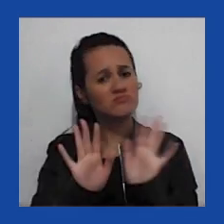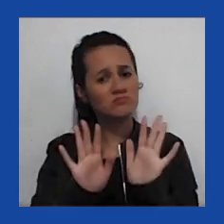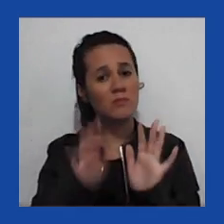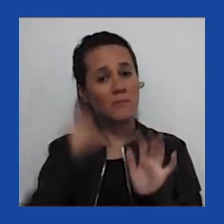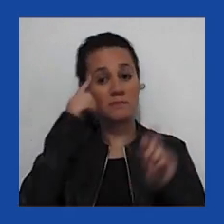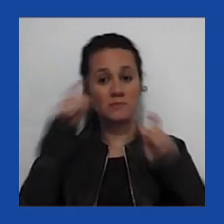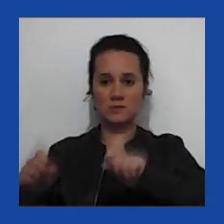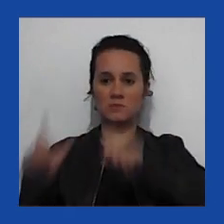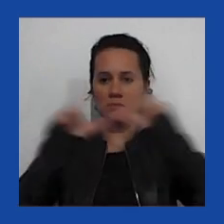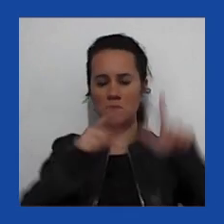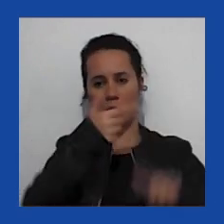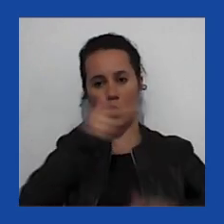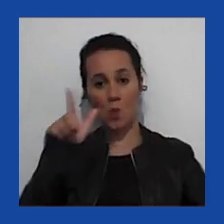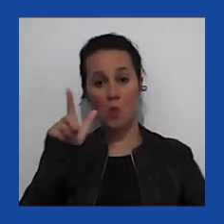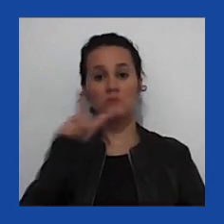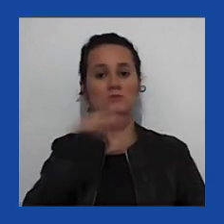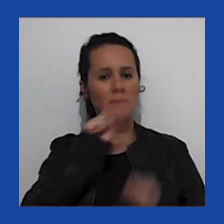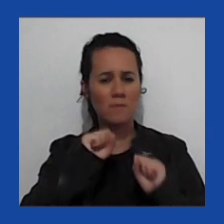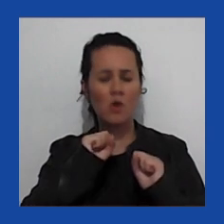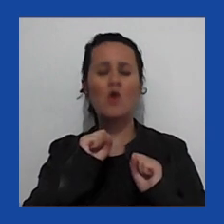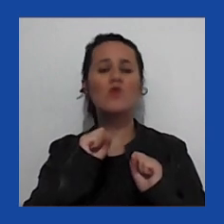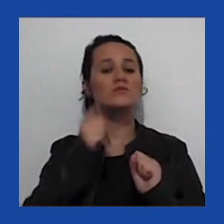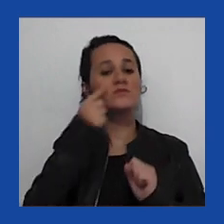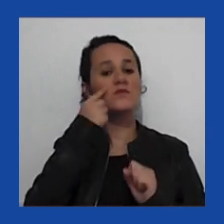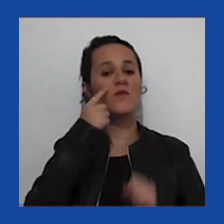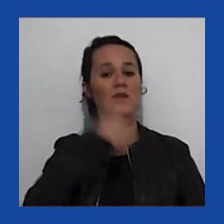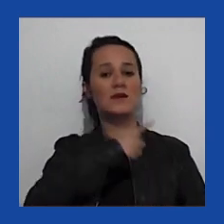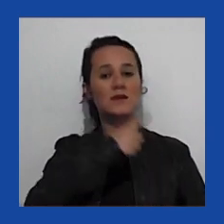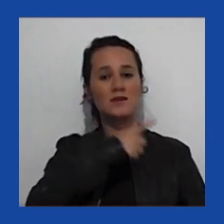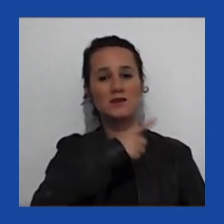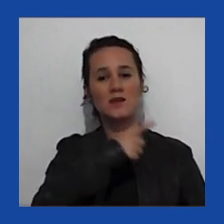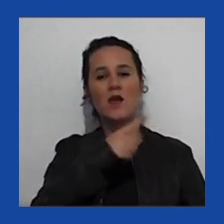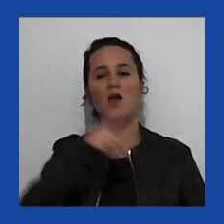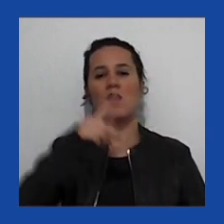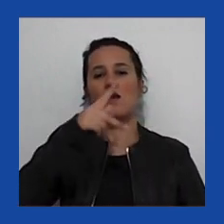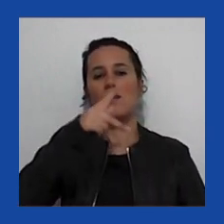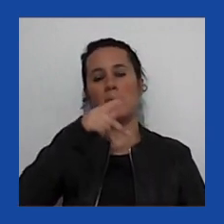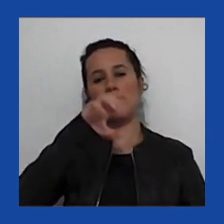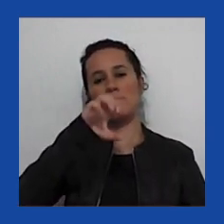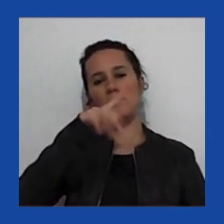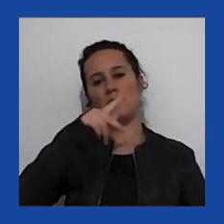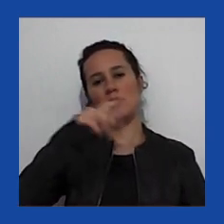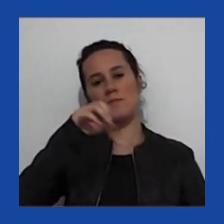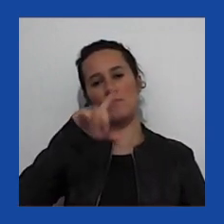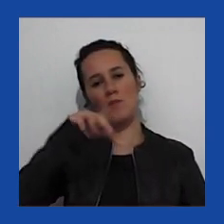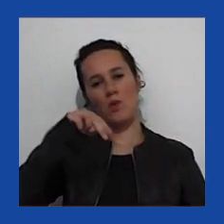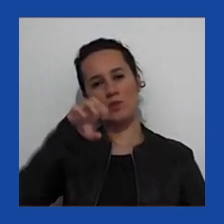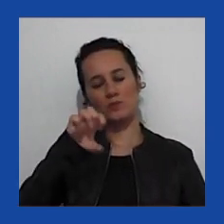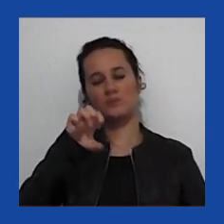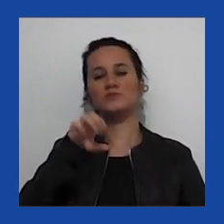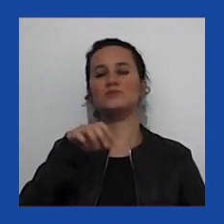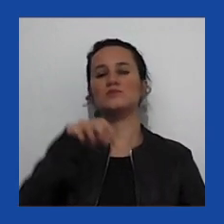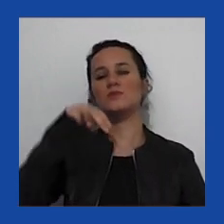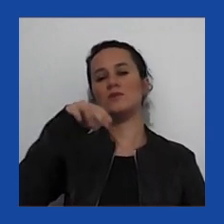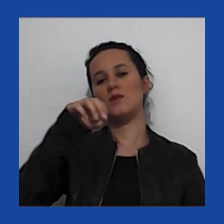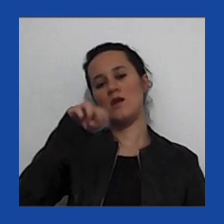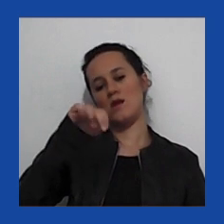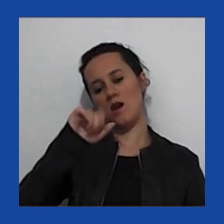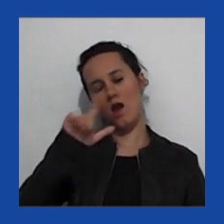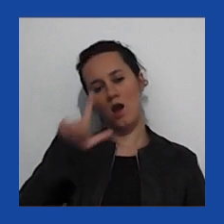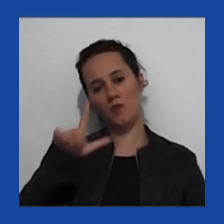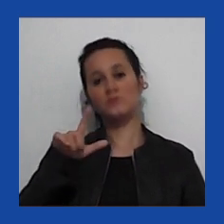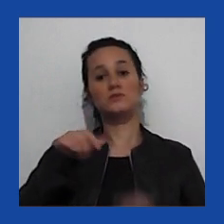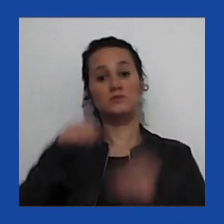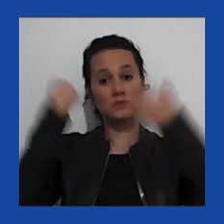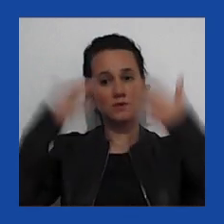próximo slide, Pippa Norris e Ronald Englehart têm uma definição que